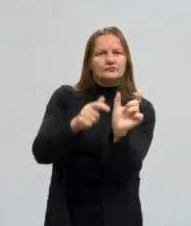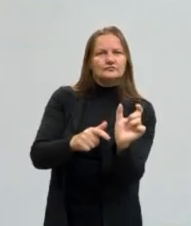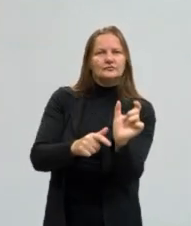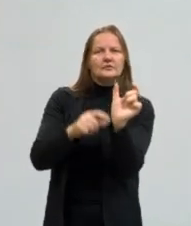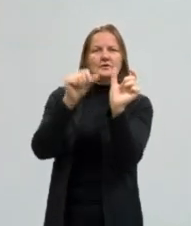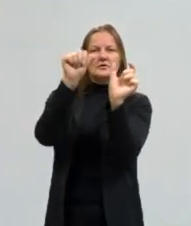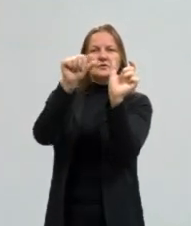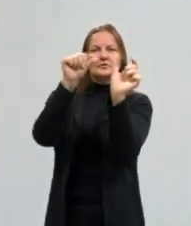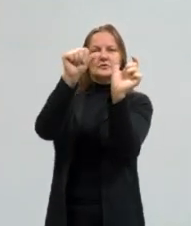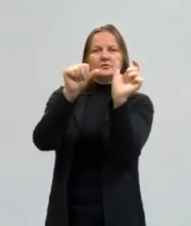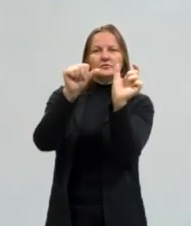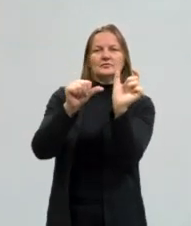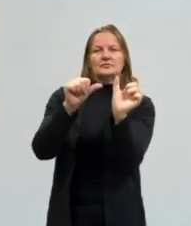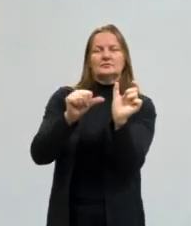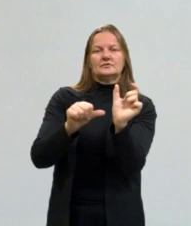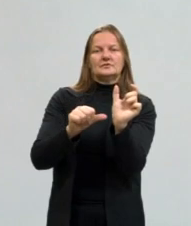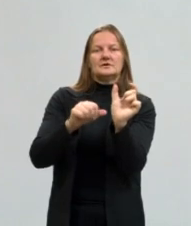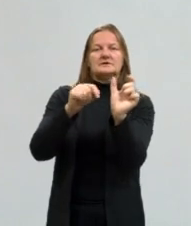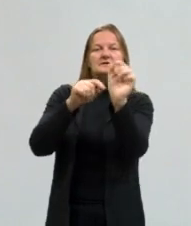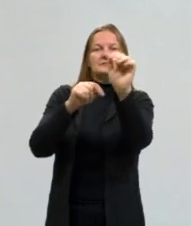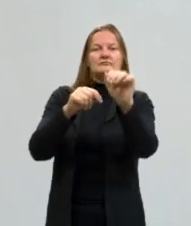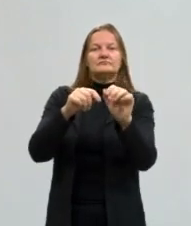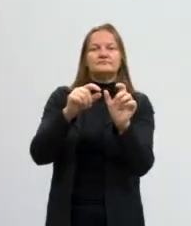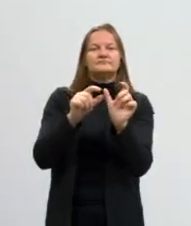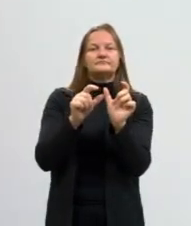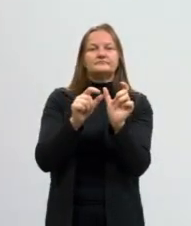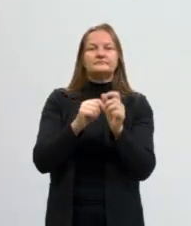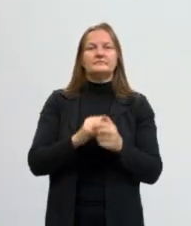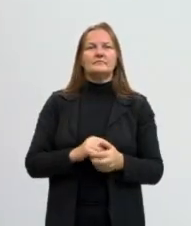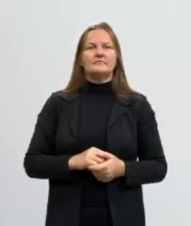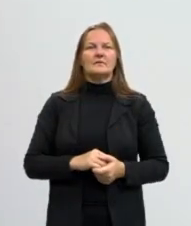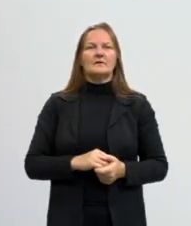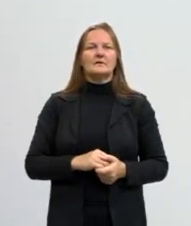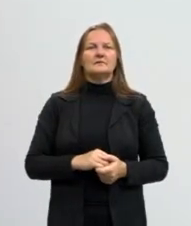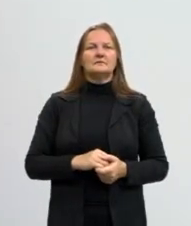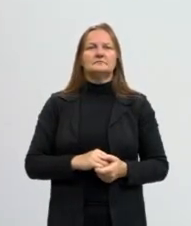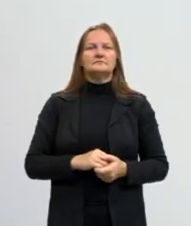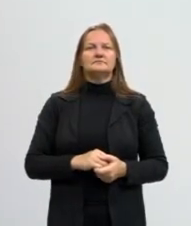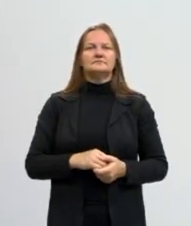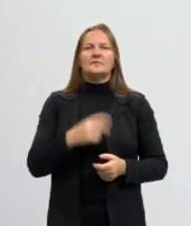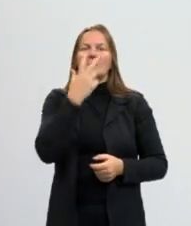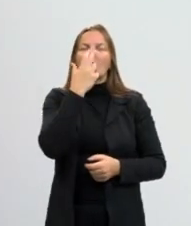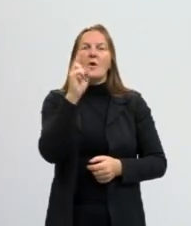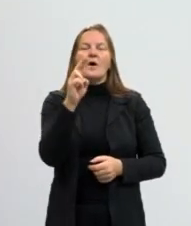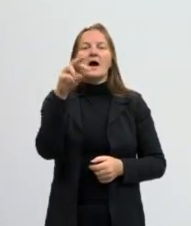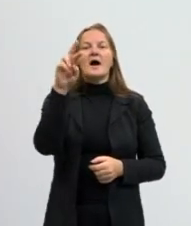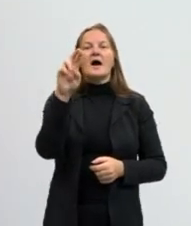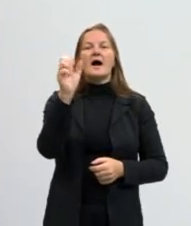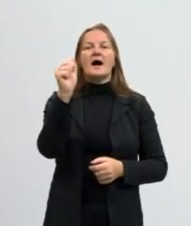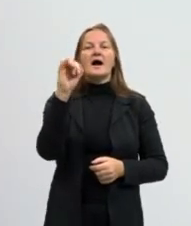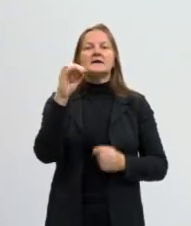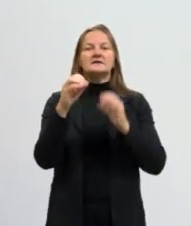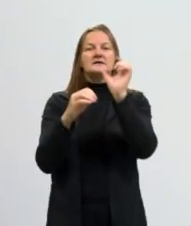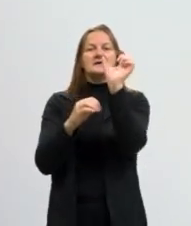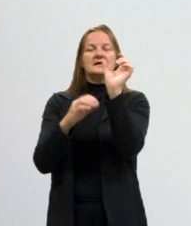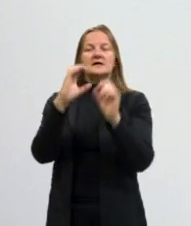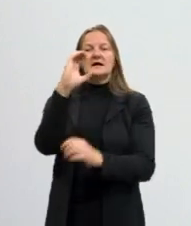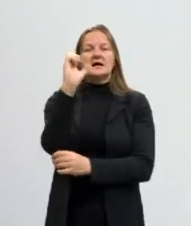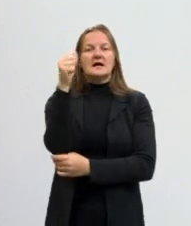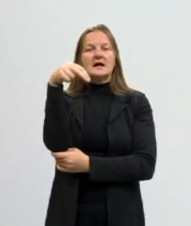a terminação verbal, o que restou aqui é a raiz do verbo, cant.